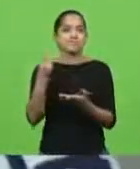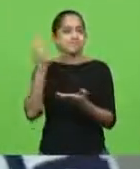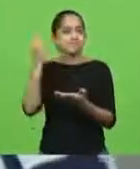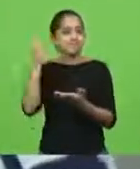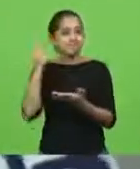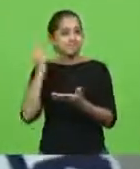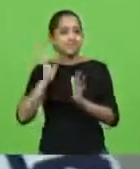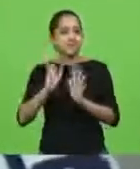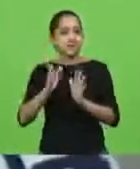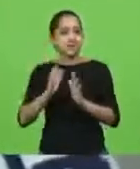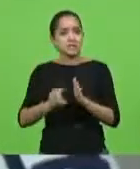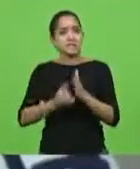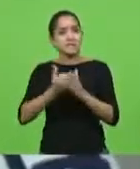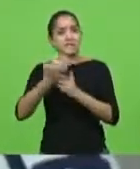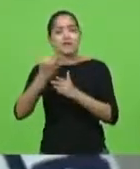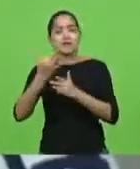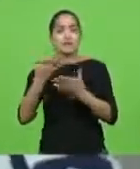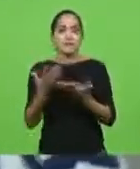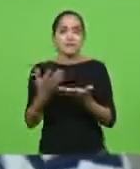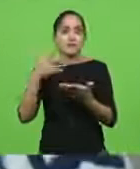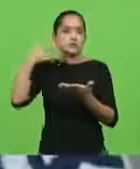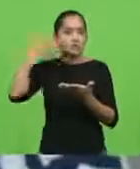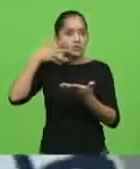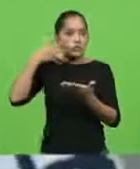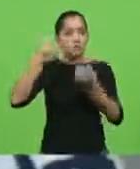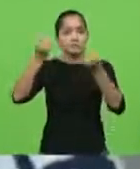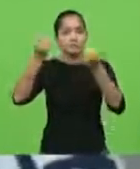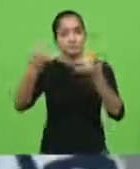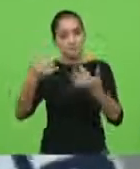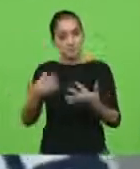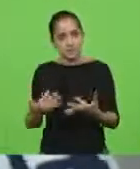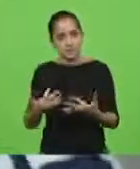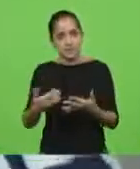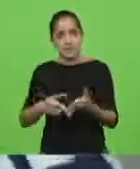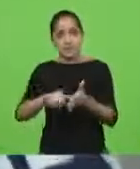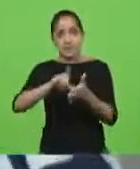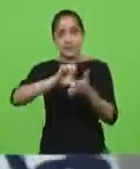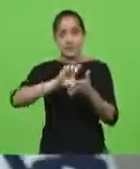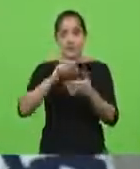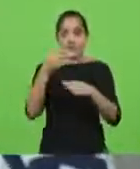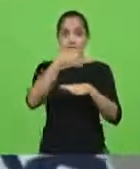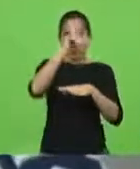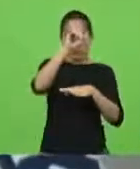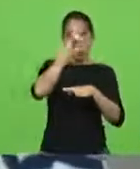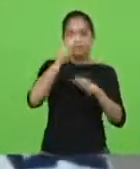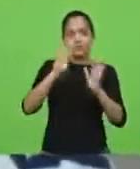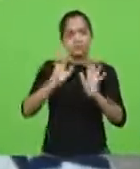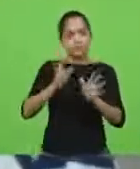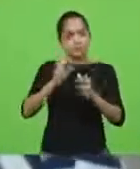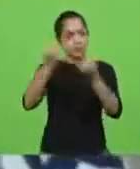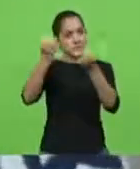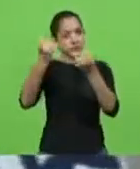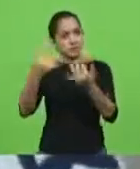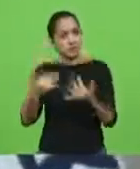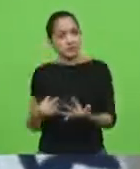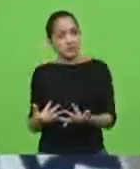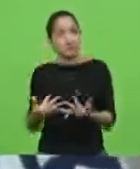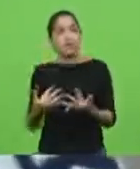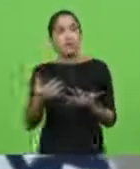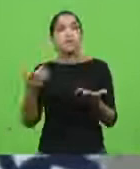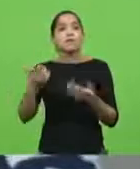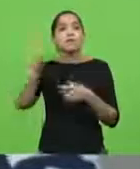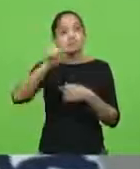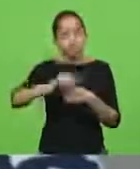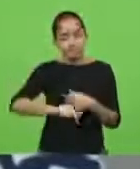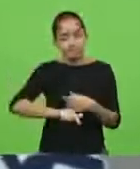tempo. Eu acho que já vai para... Antes de eu ser internada no hospital, eu já falava isso. E agora falo com